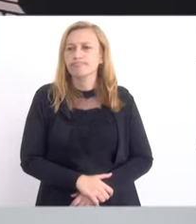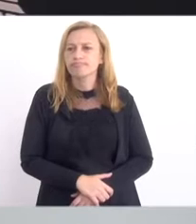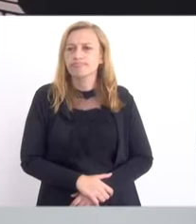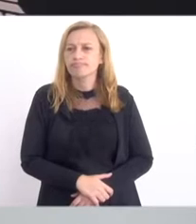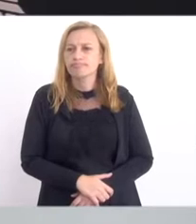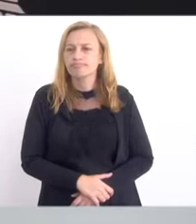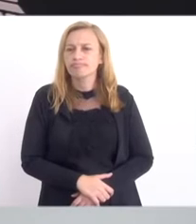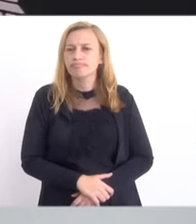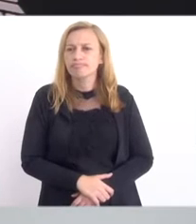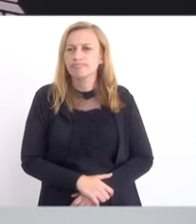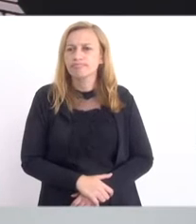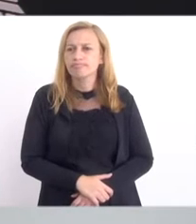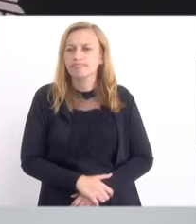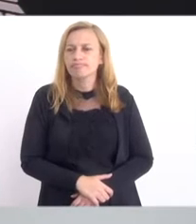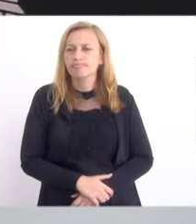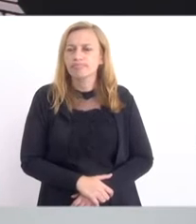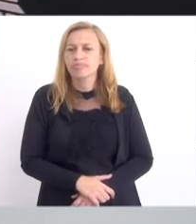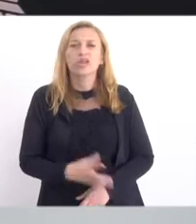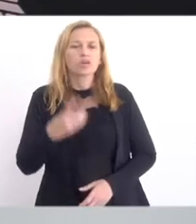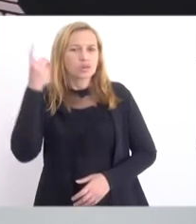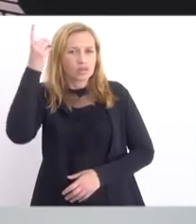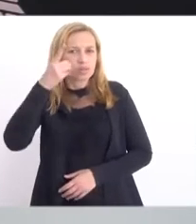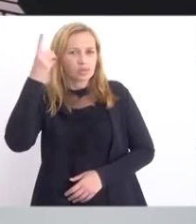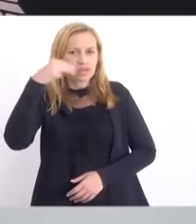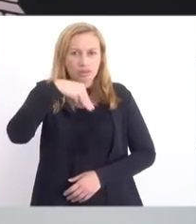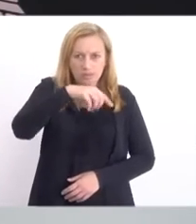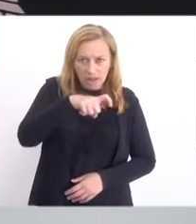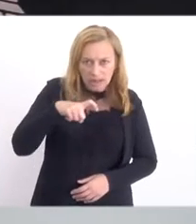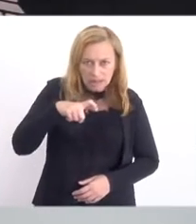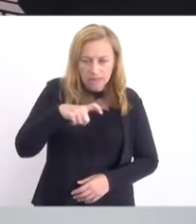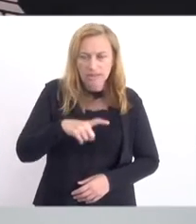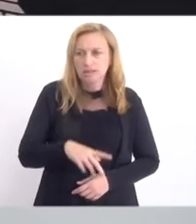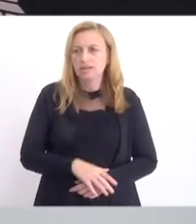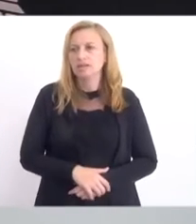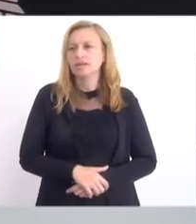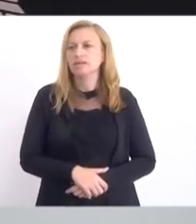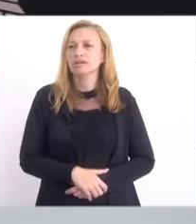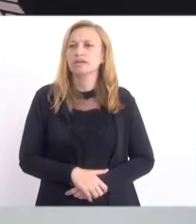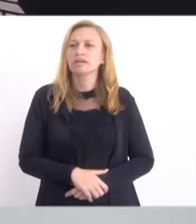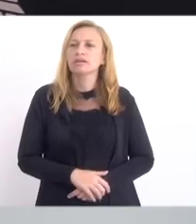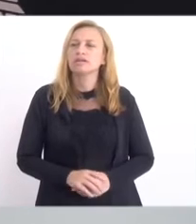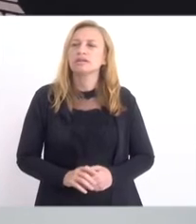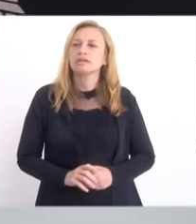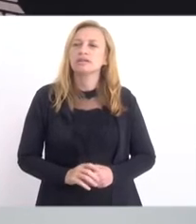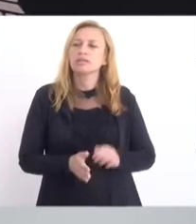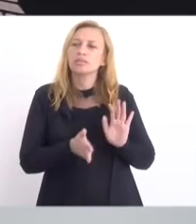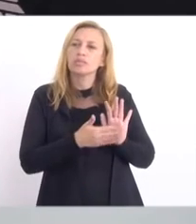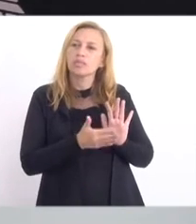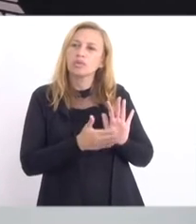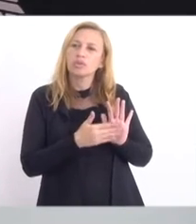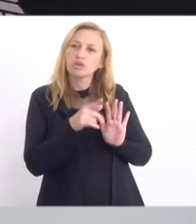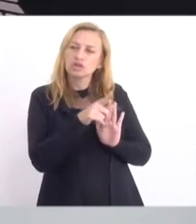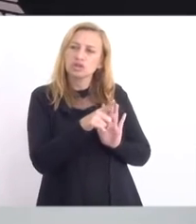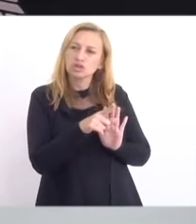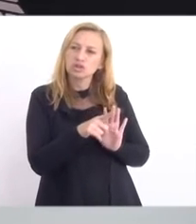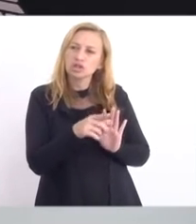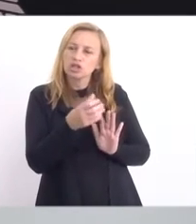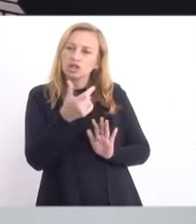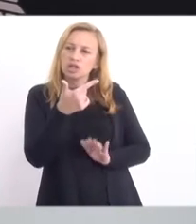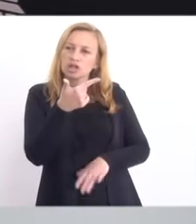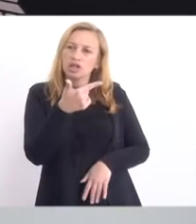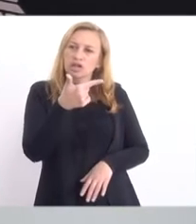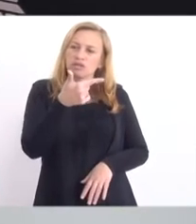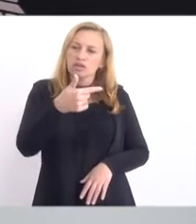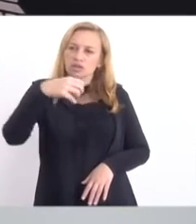E aí, o deputado Max, está propondo uma alíquota de 29